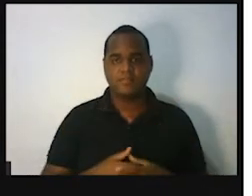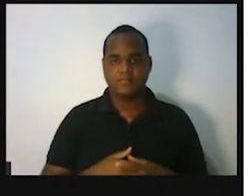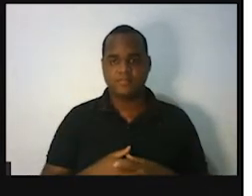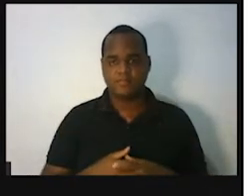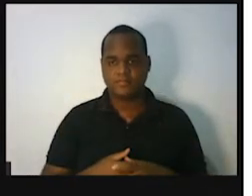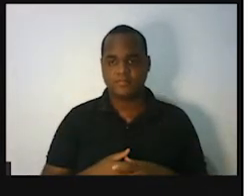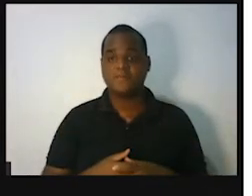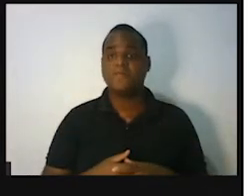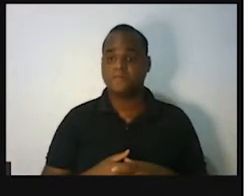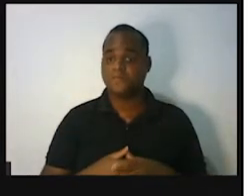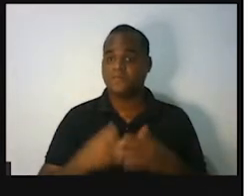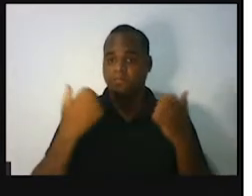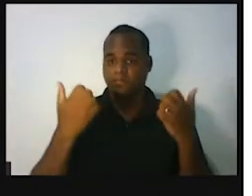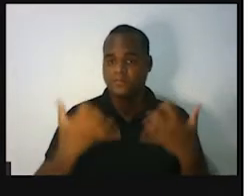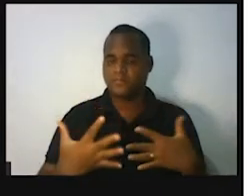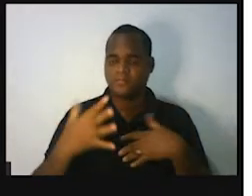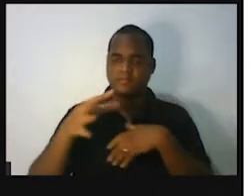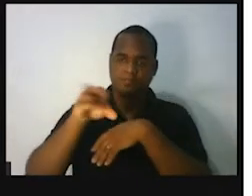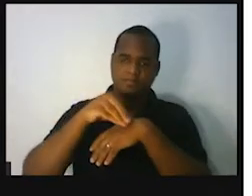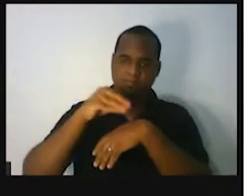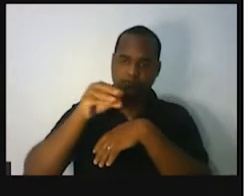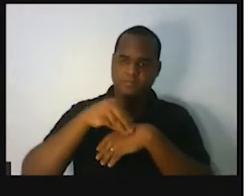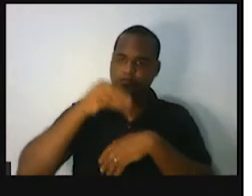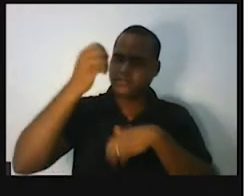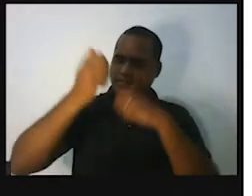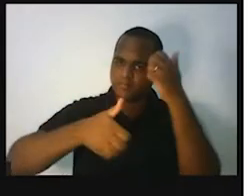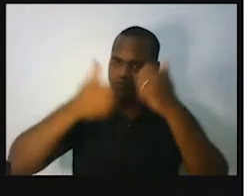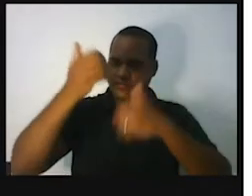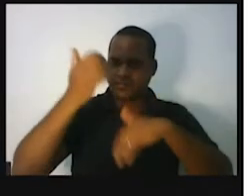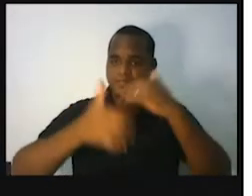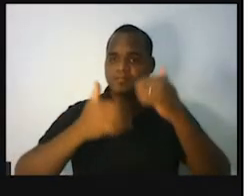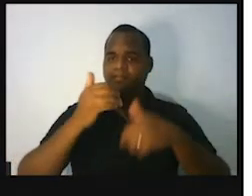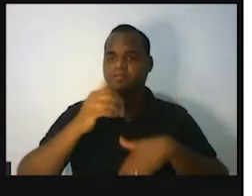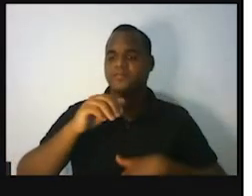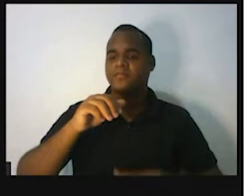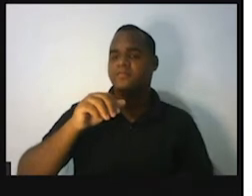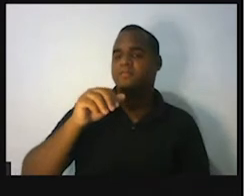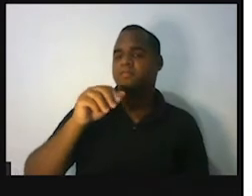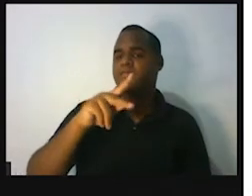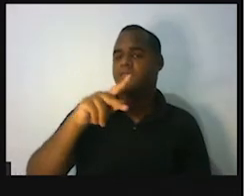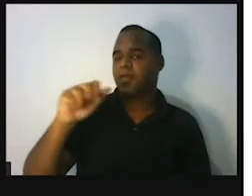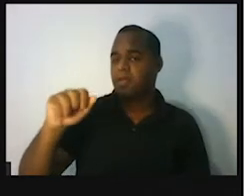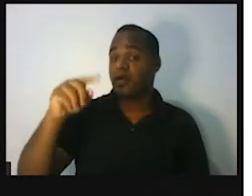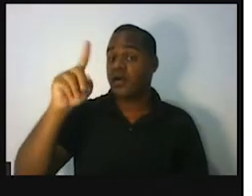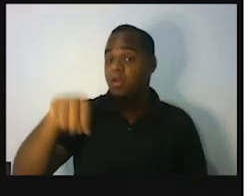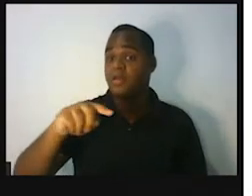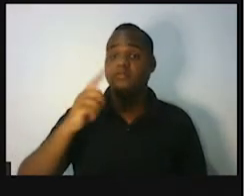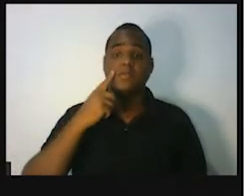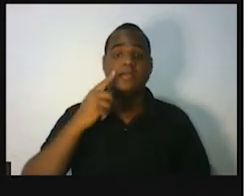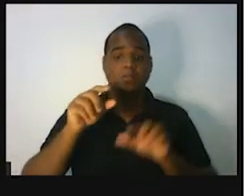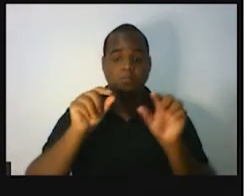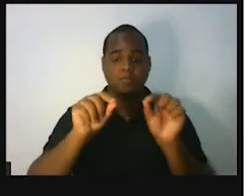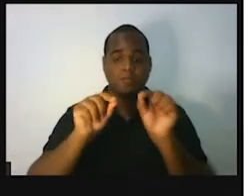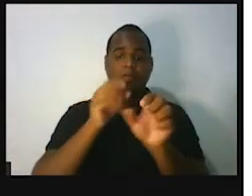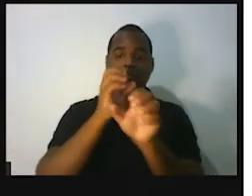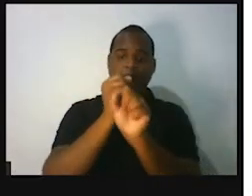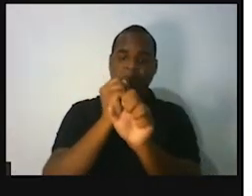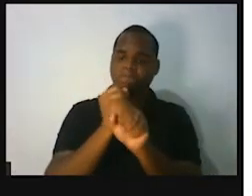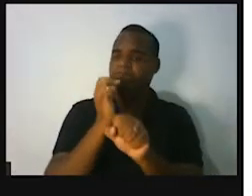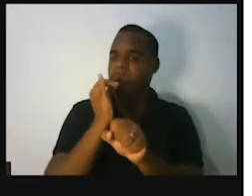trazer essa ideia do cálculo da aritmética para o consumo médio de energia